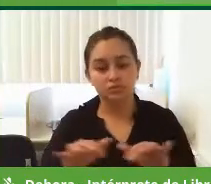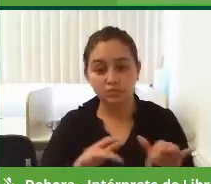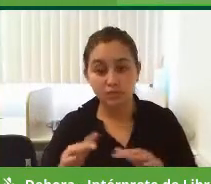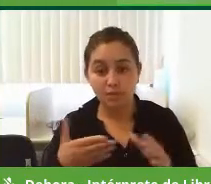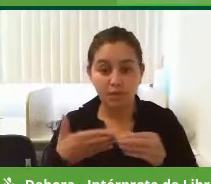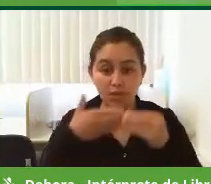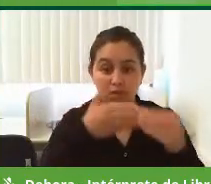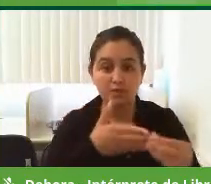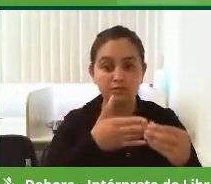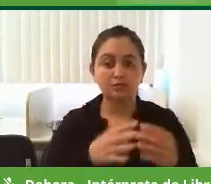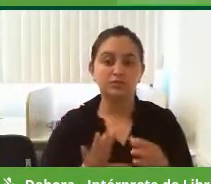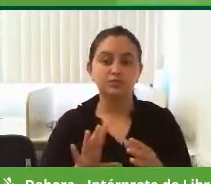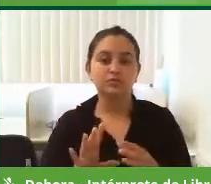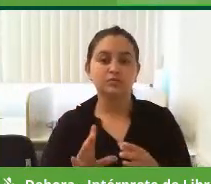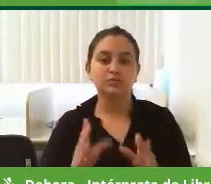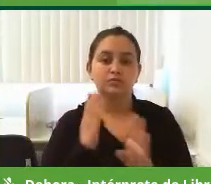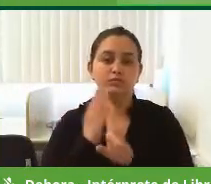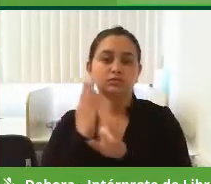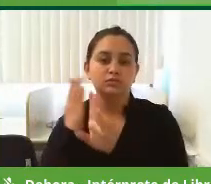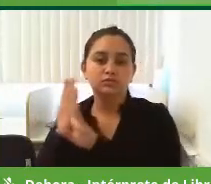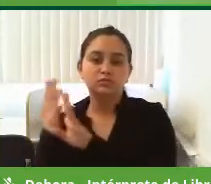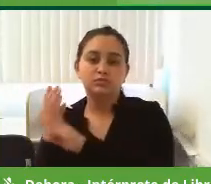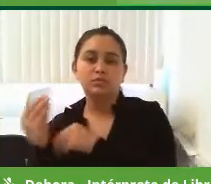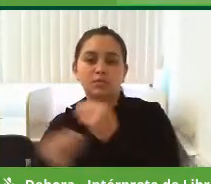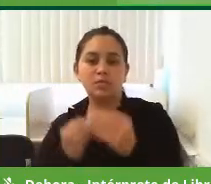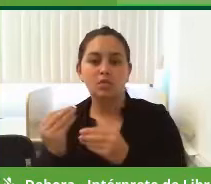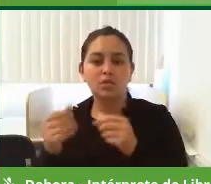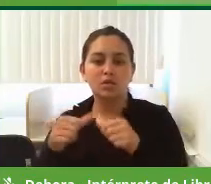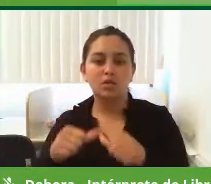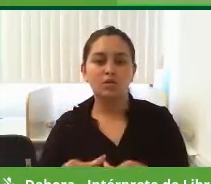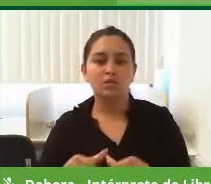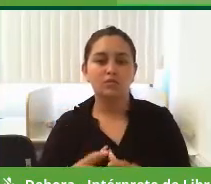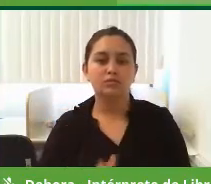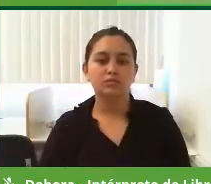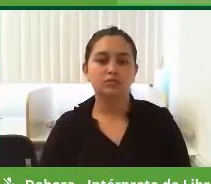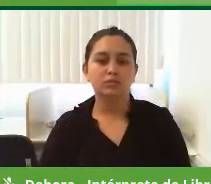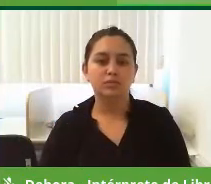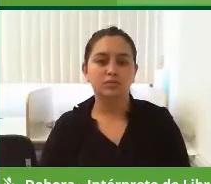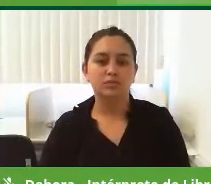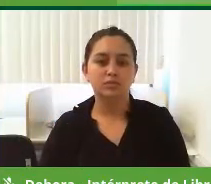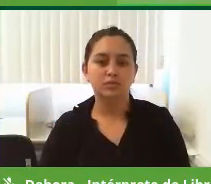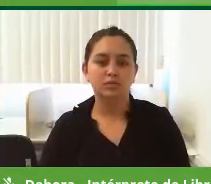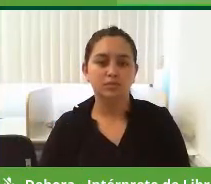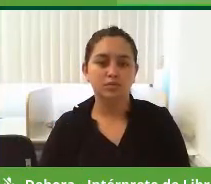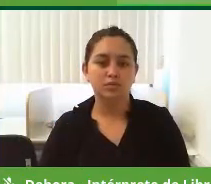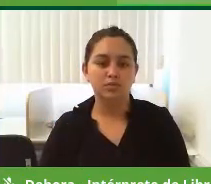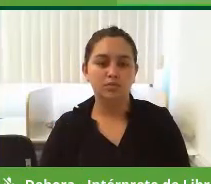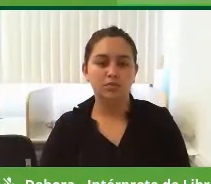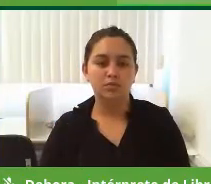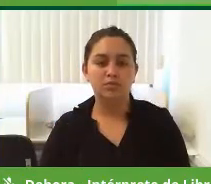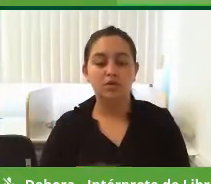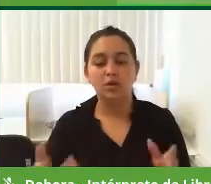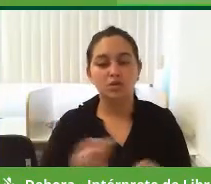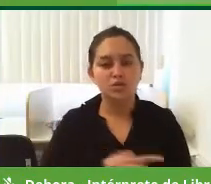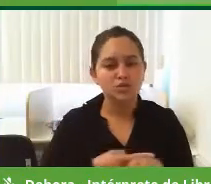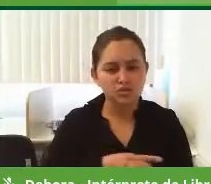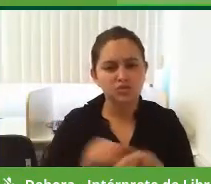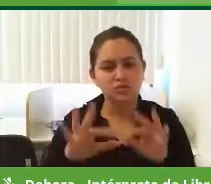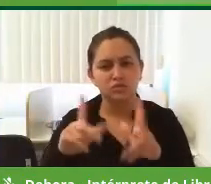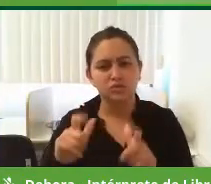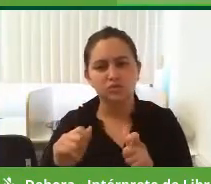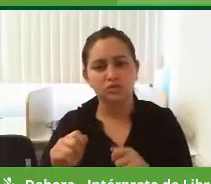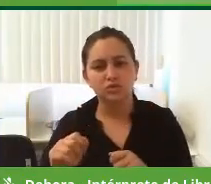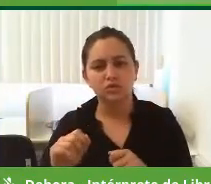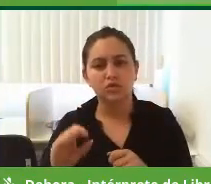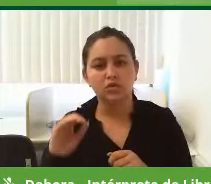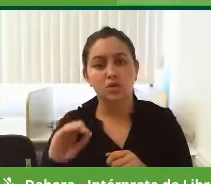acompanhar nas filas, identifica, pode identificar os seus exames, consulta, cirurgia, por aí afora. E aí